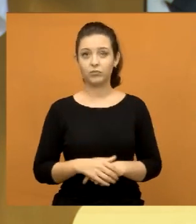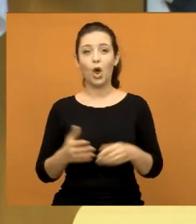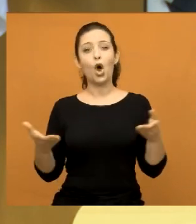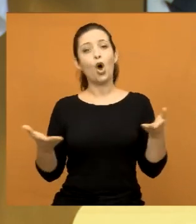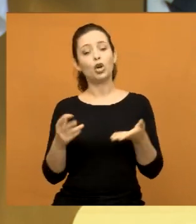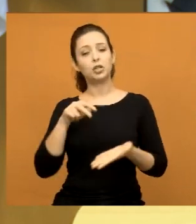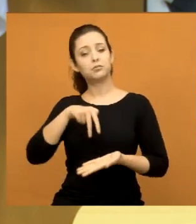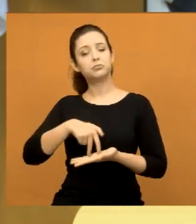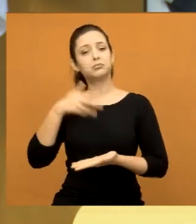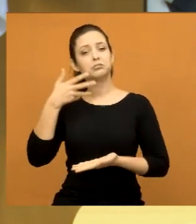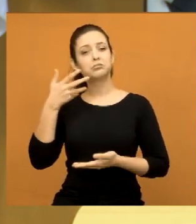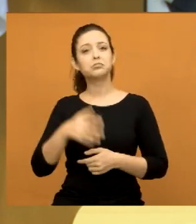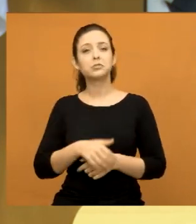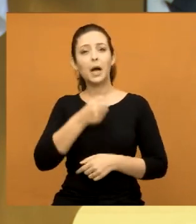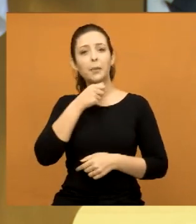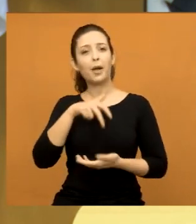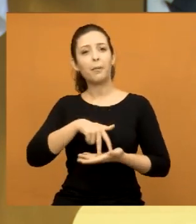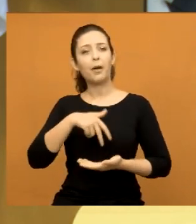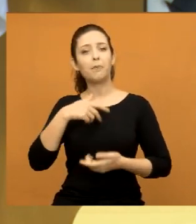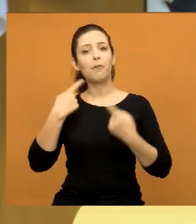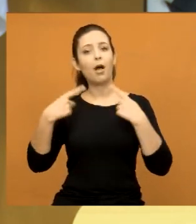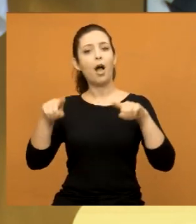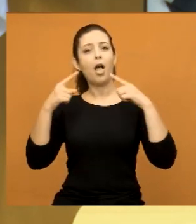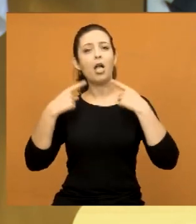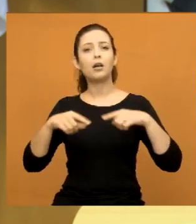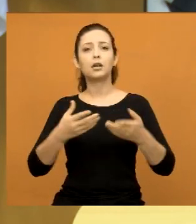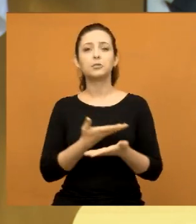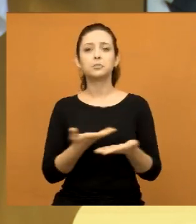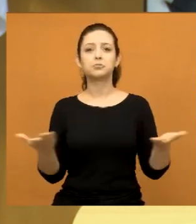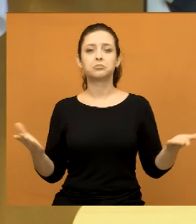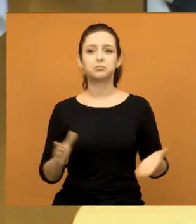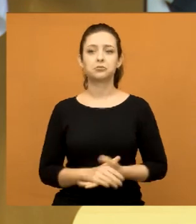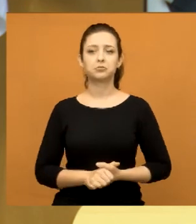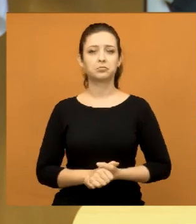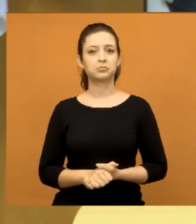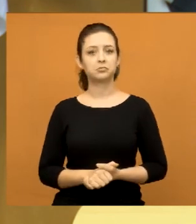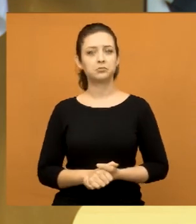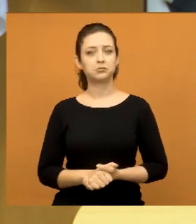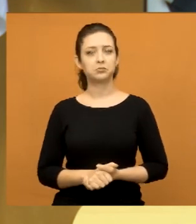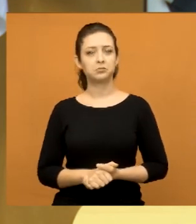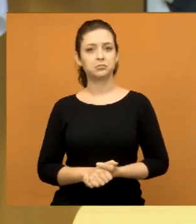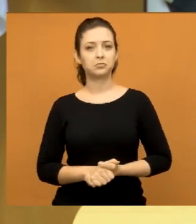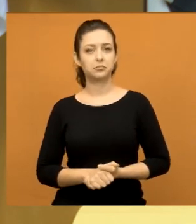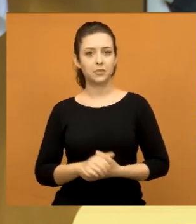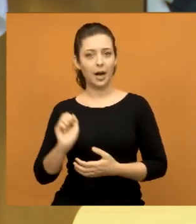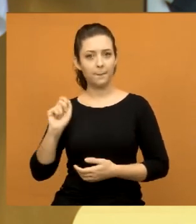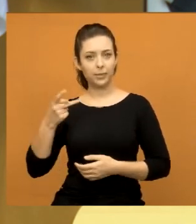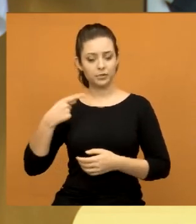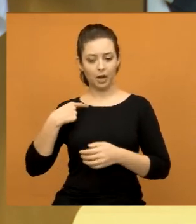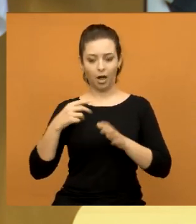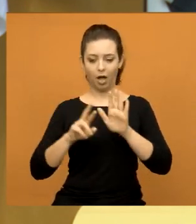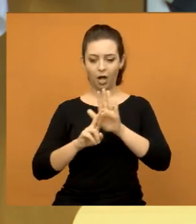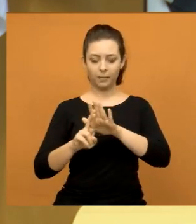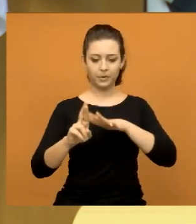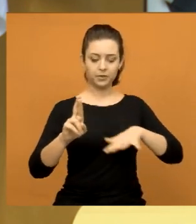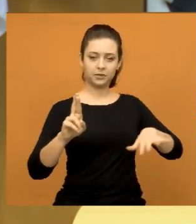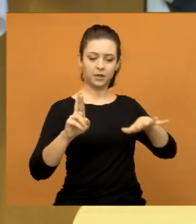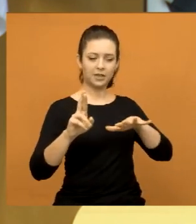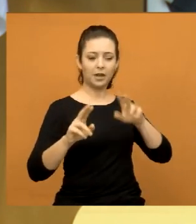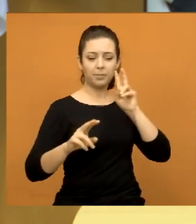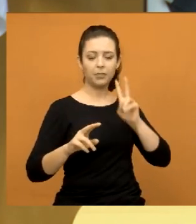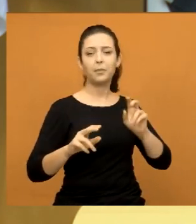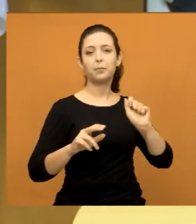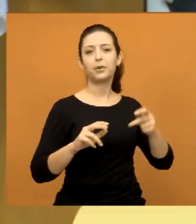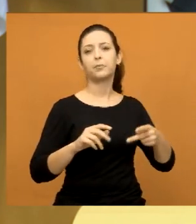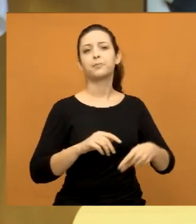hoje eu estou aqui, vereador Valmir, fazendo essa reclamação ao nome dos aposentados da cidade de Jacareí. Vereador, eu